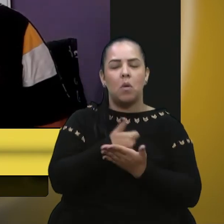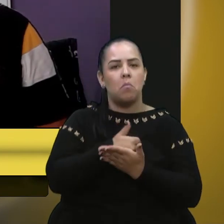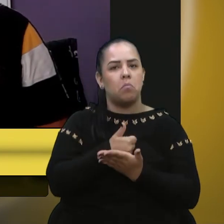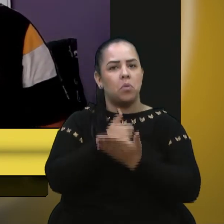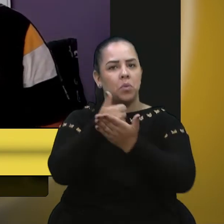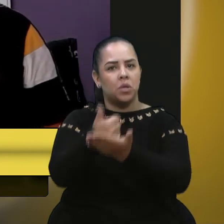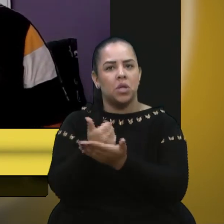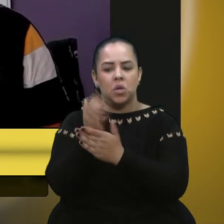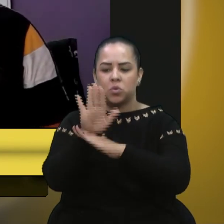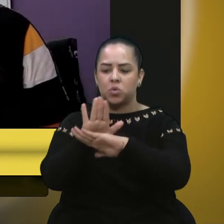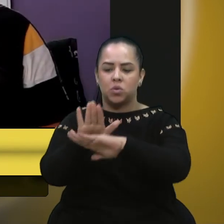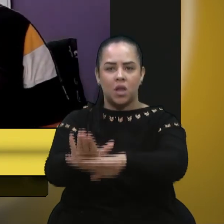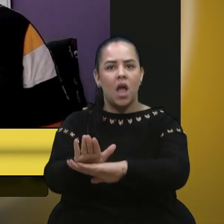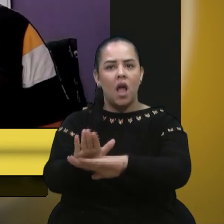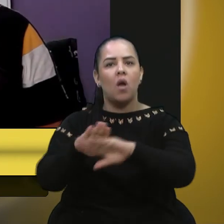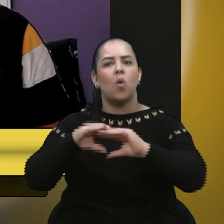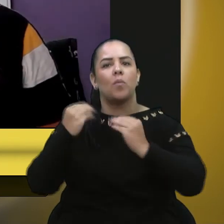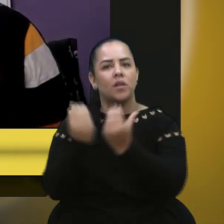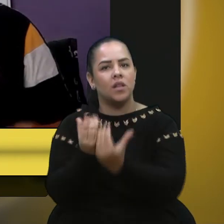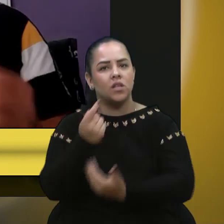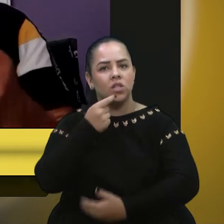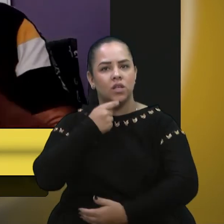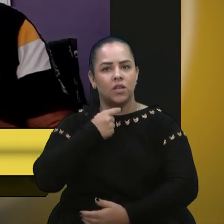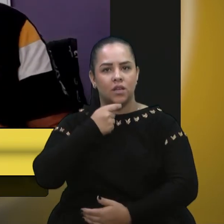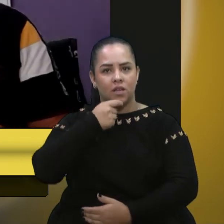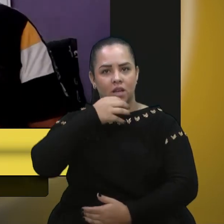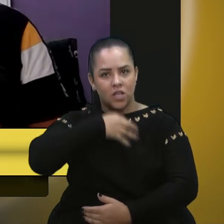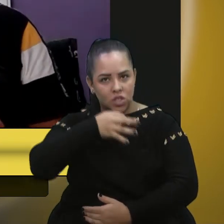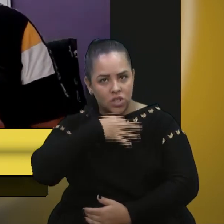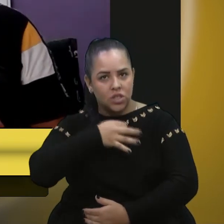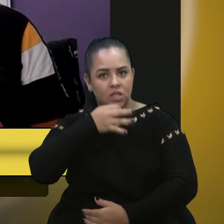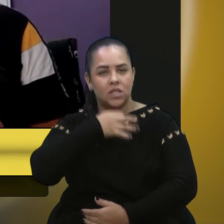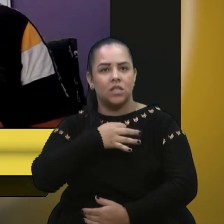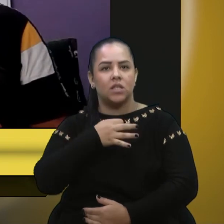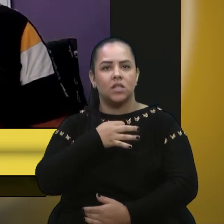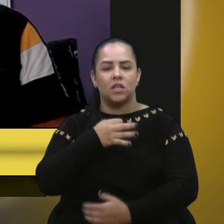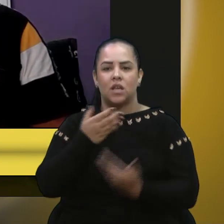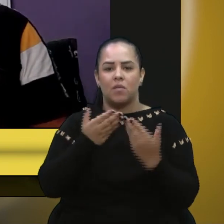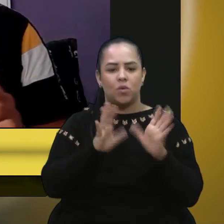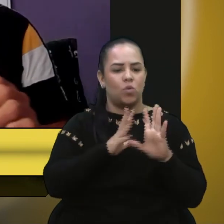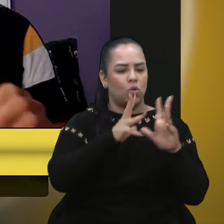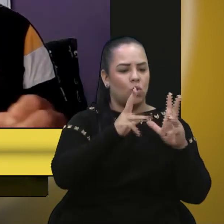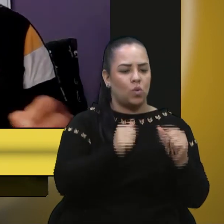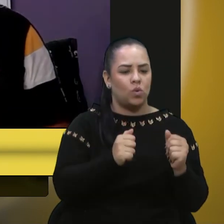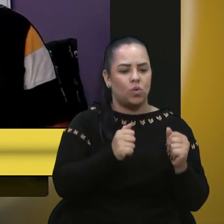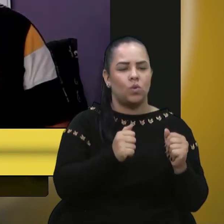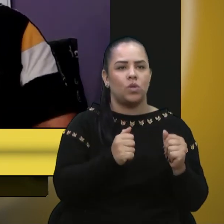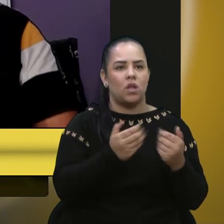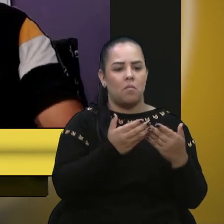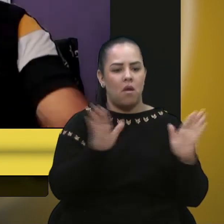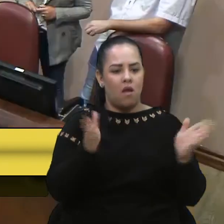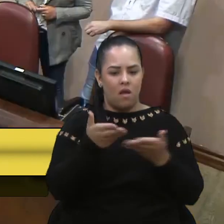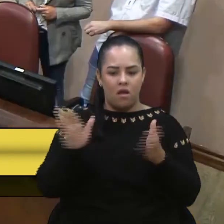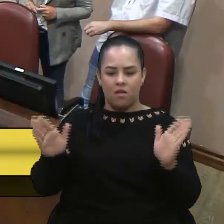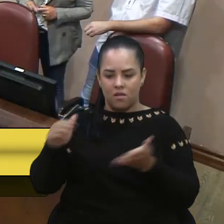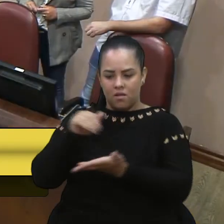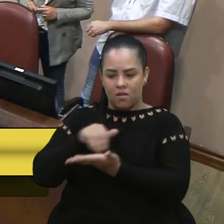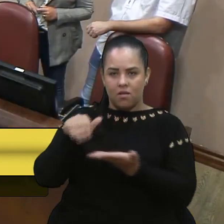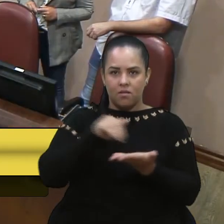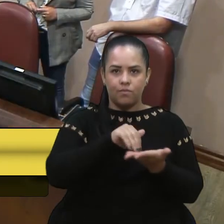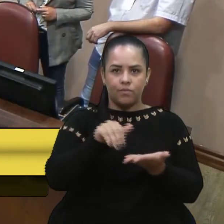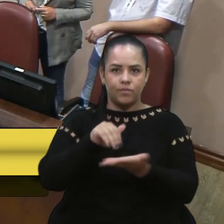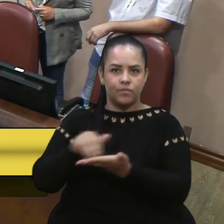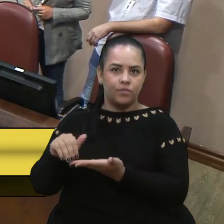comunitário aqui da cidade de Caxias do Sul, e abriu as portas de toda a secretaria. Era mais ou menos isso aí. Obrigado. Obrigado, vereador Xuxa.